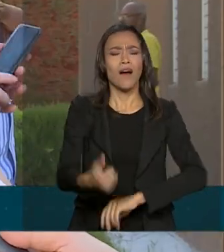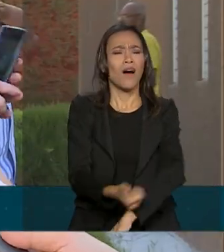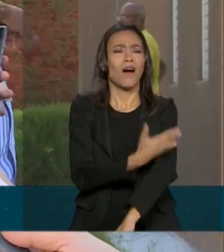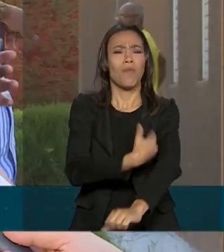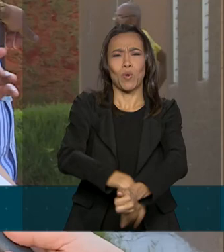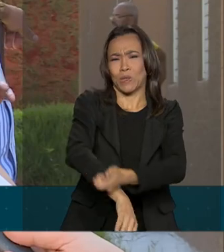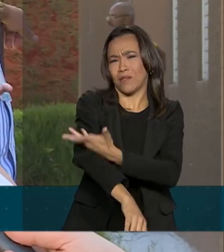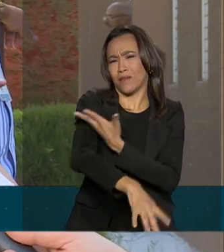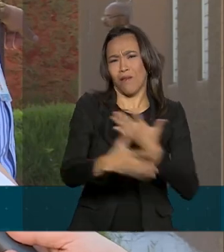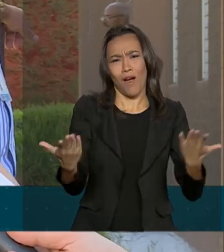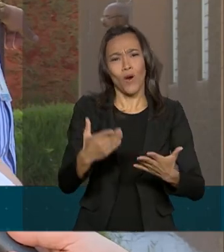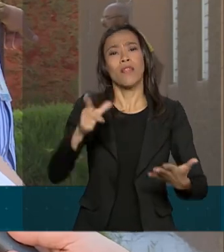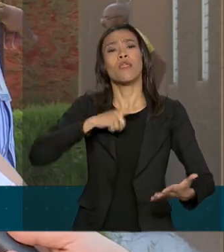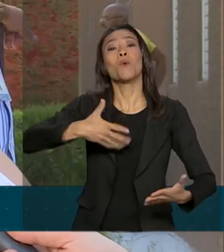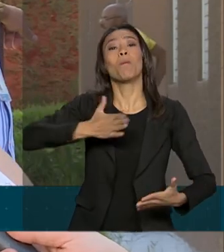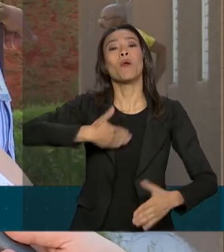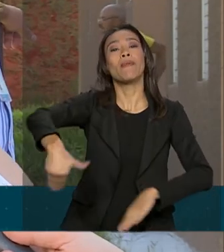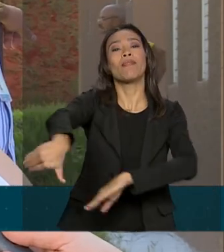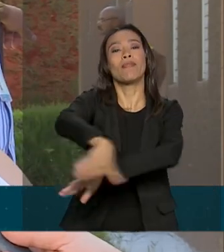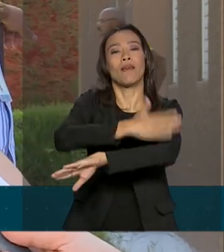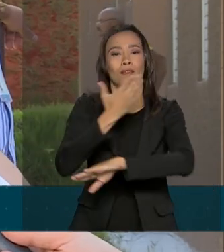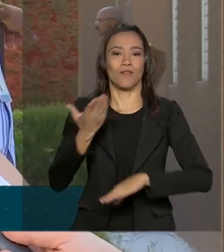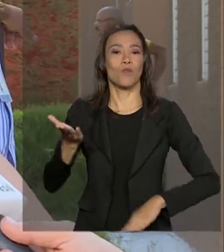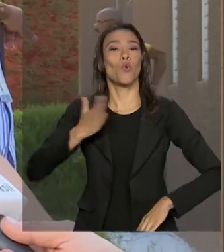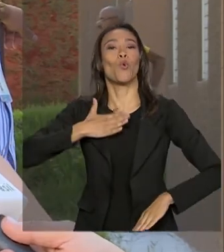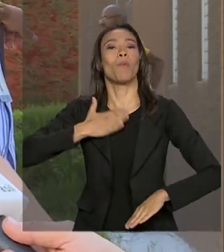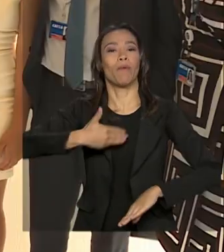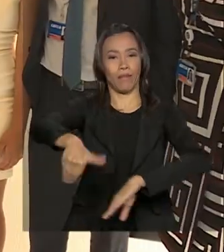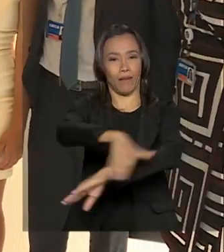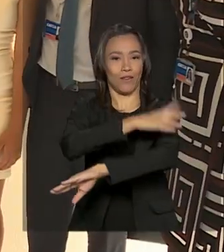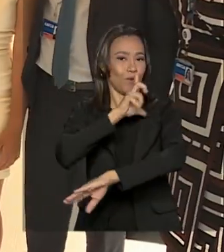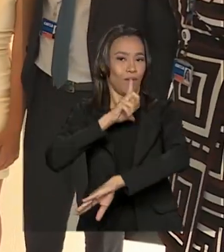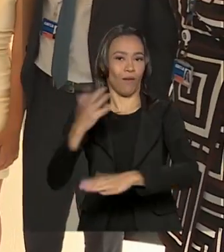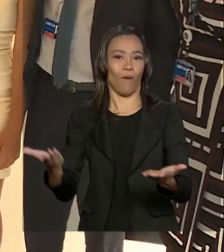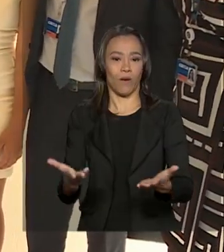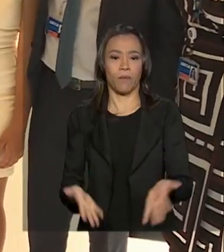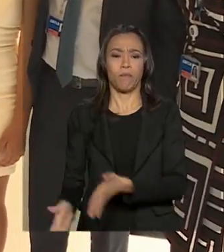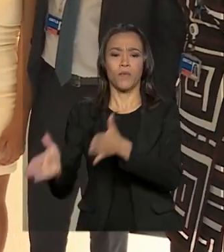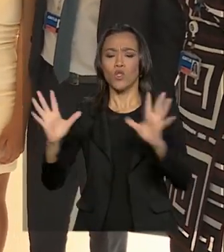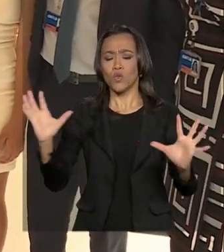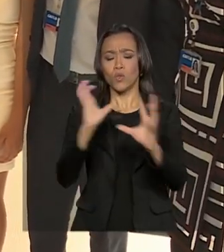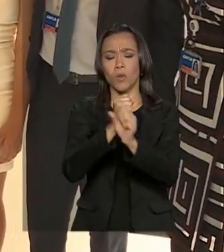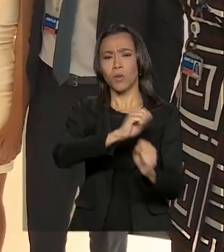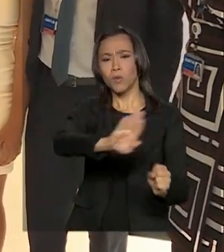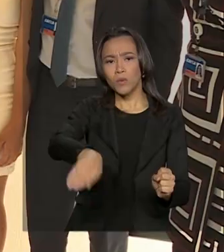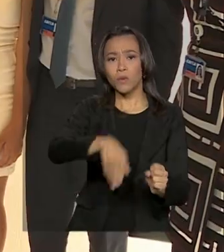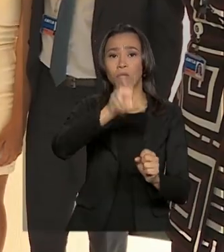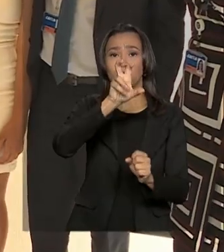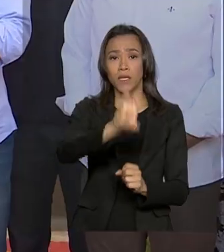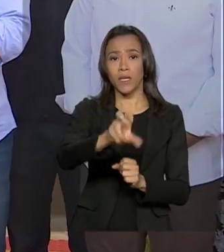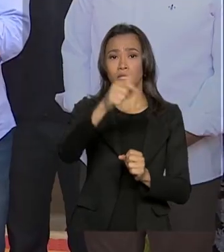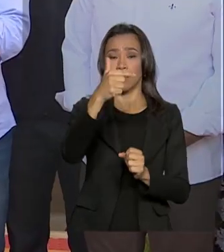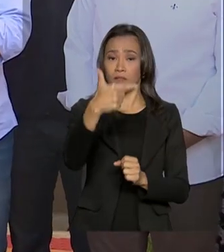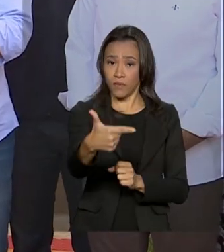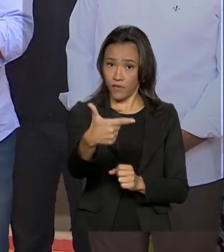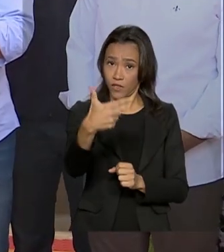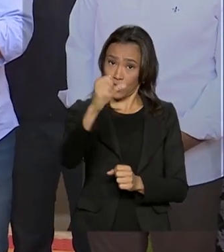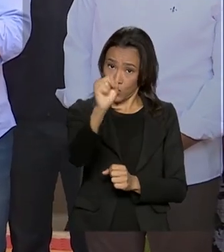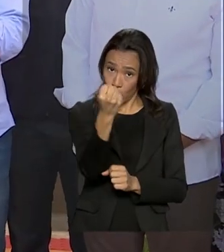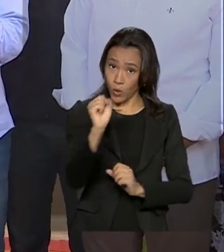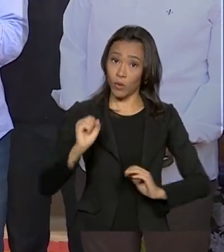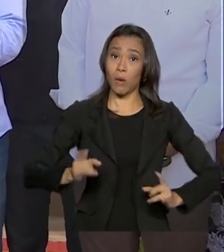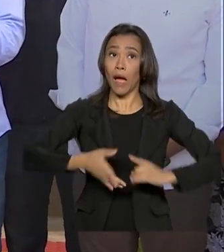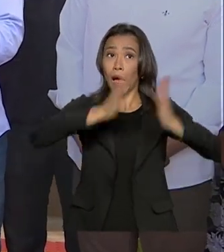agora tenho o meu endereço. Eu posso falar, eu tenho o meu endereço. No total, foram entregues 528 apartamentos